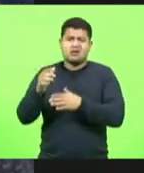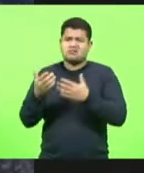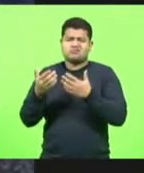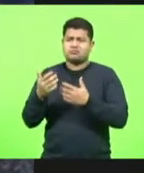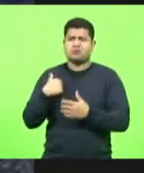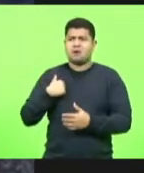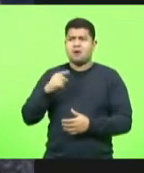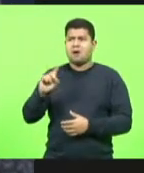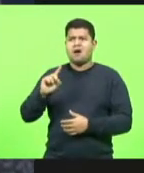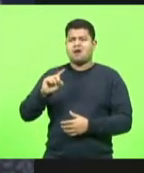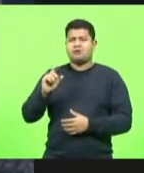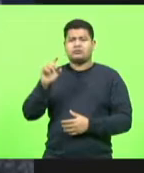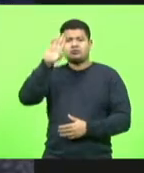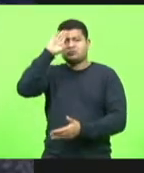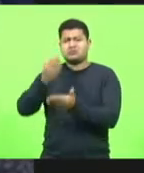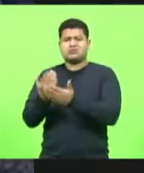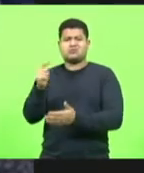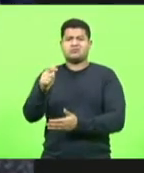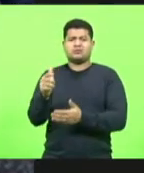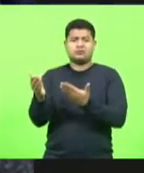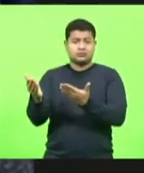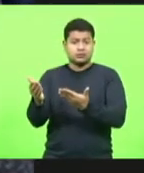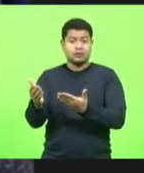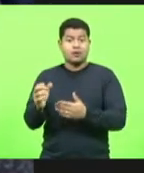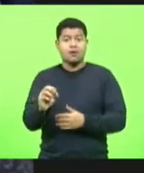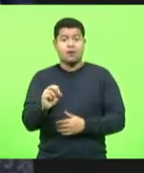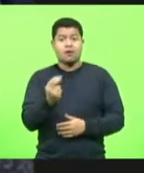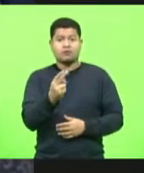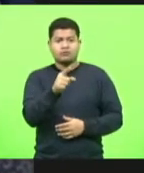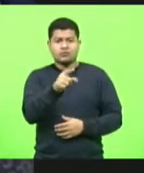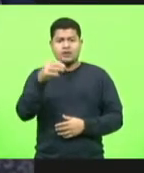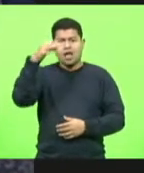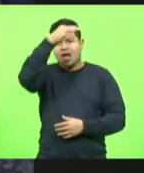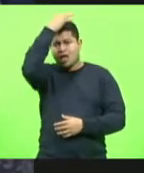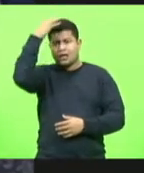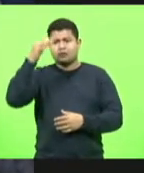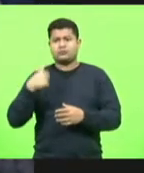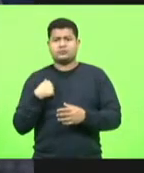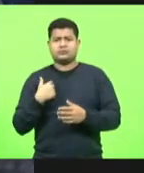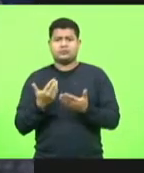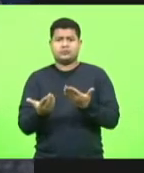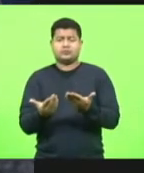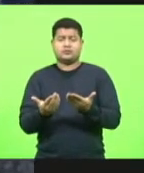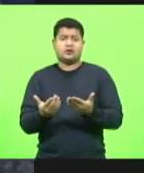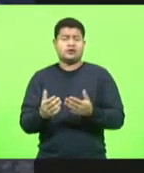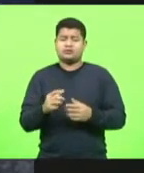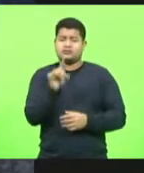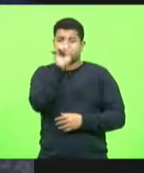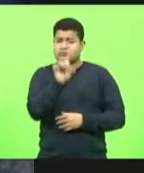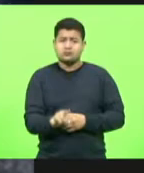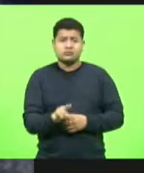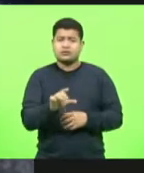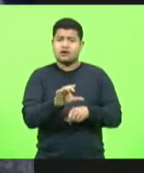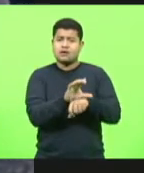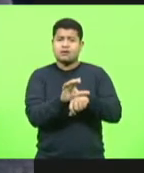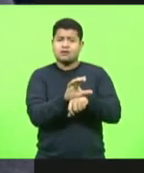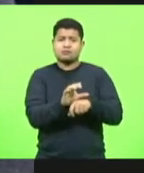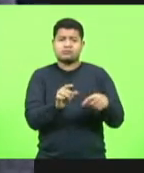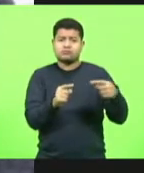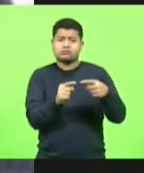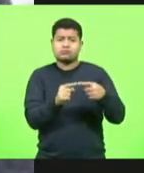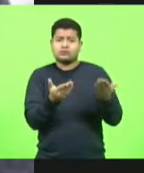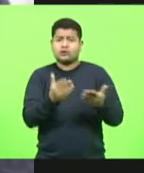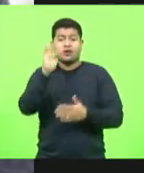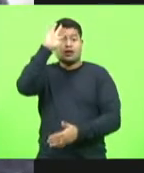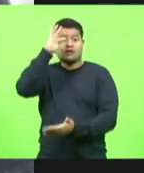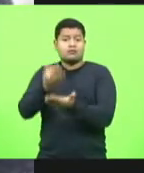católico, se você é espírita, você tem todo o direito, como disse, constitucional de viver as implicações da sua fé ou do seu